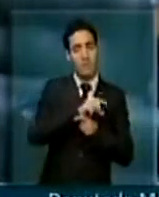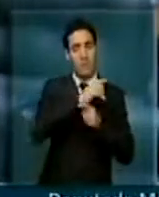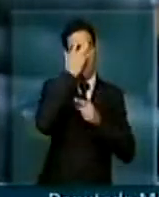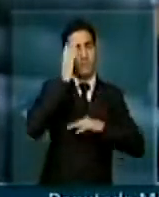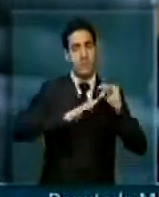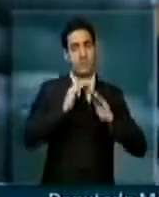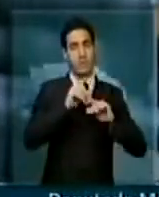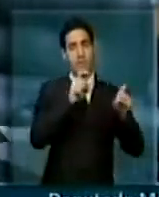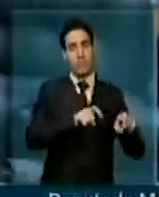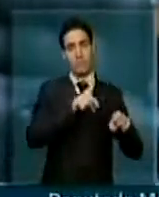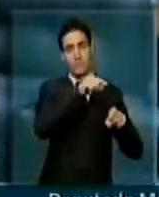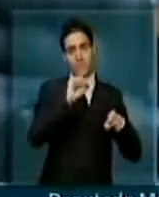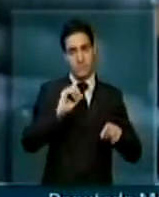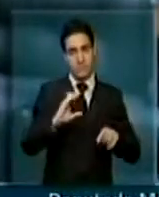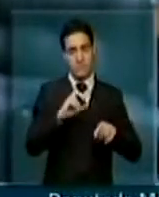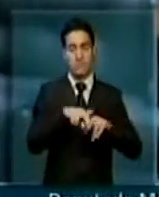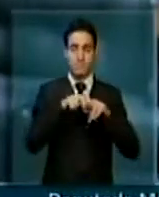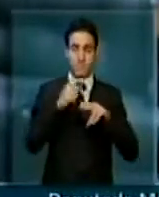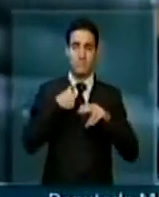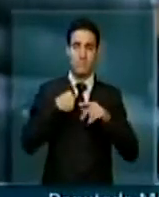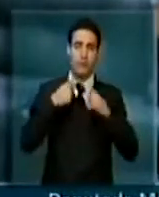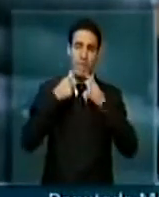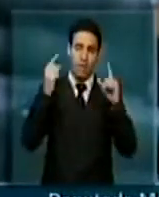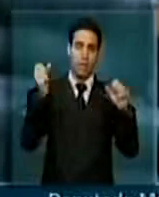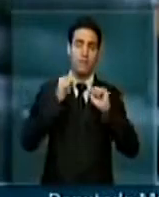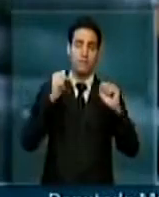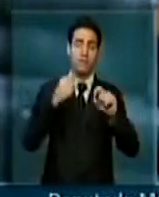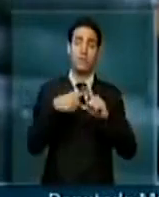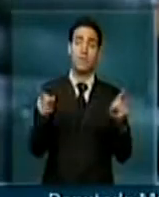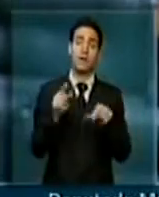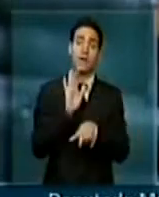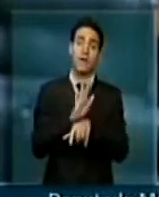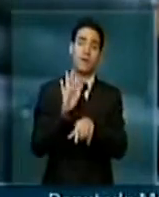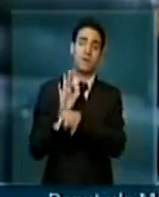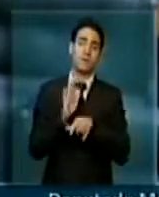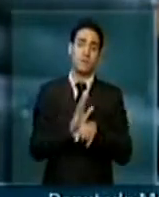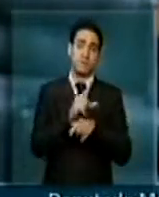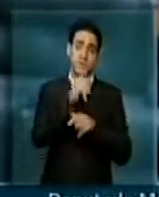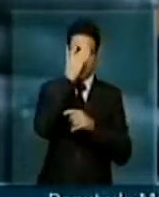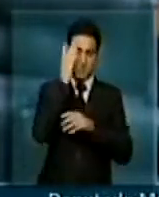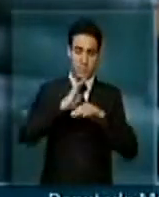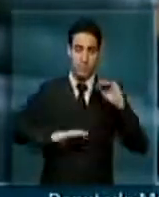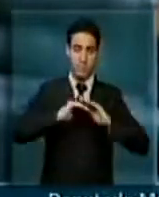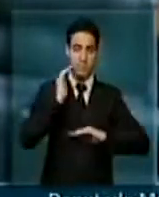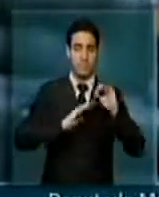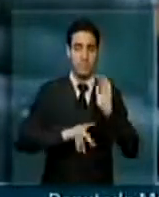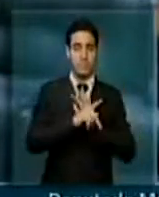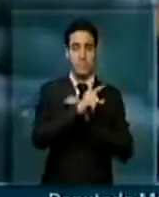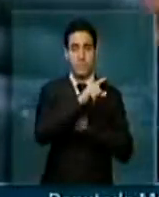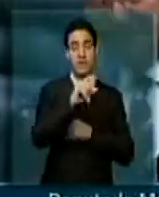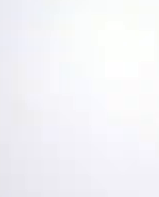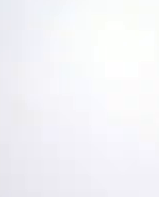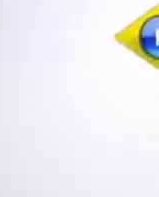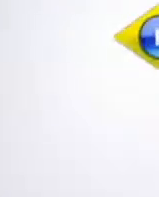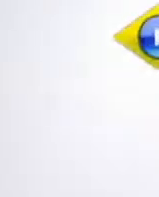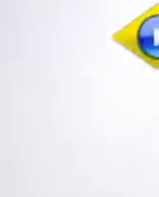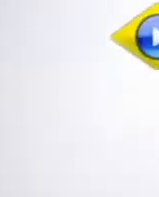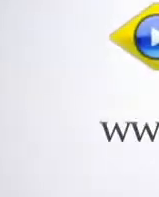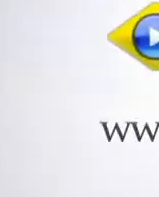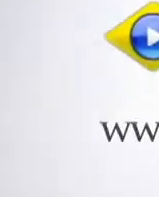agricultores de Santa Catarina. Então faça manifestação e solidariedade a gente produtora do estado de Santa Catarina e do Rio Grande do Sul. Obrigado.